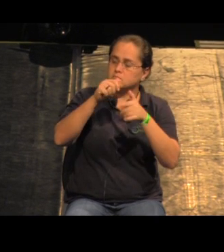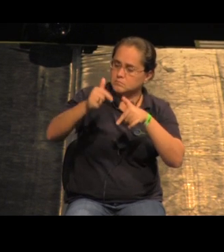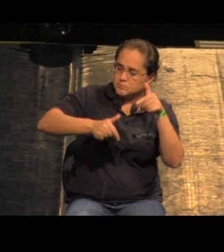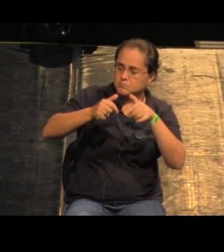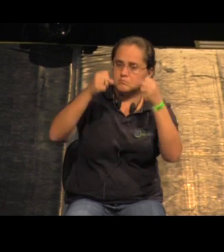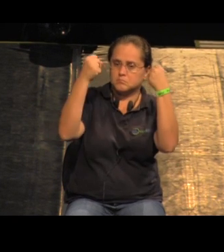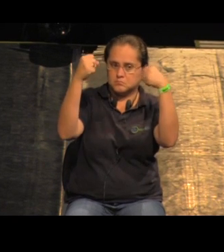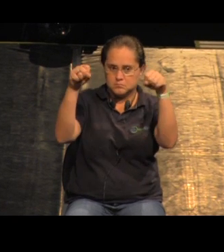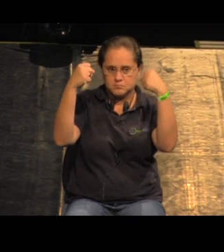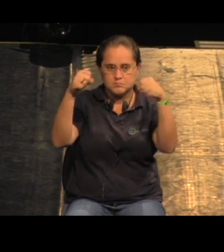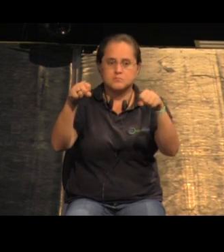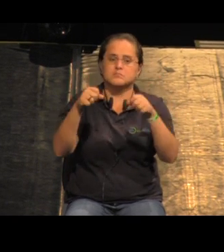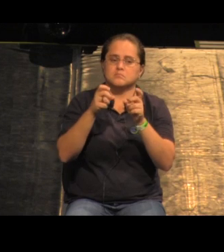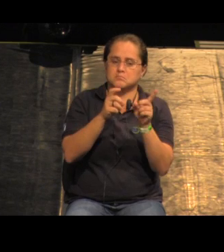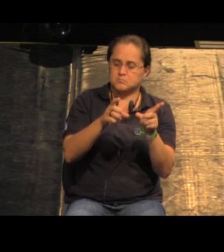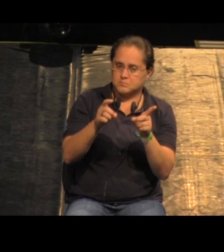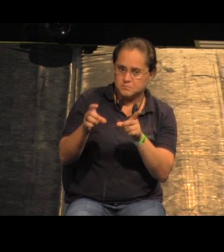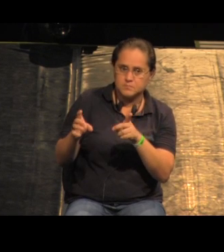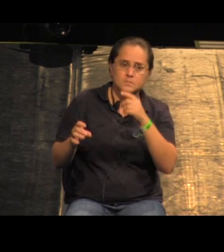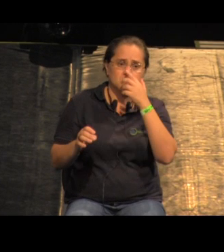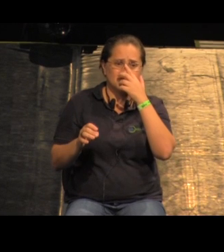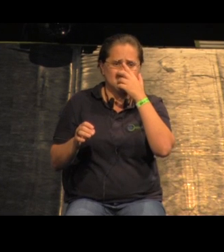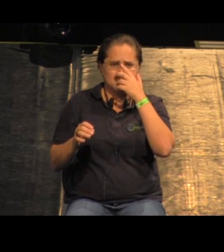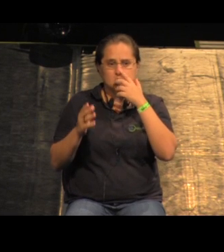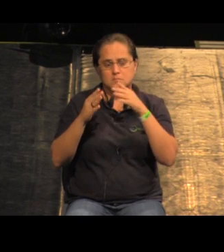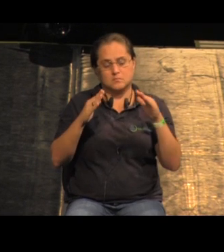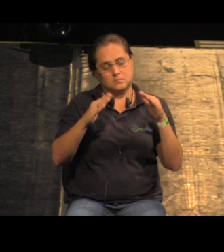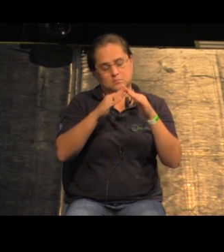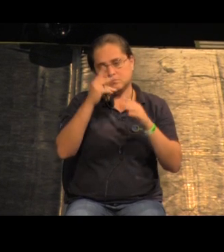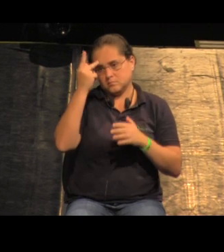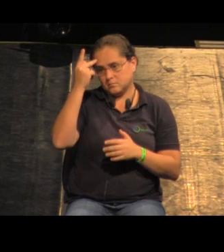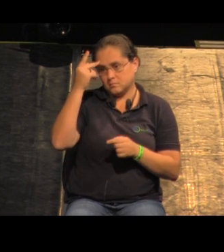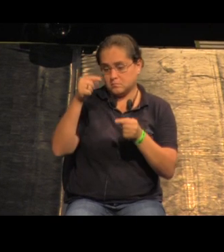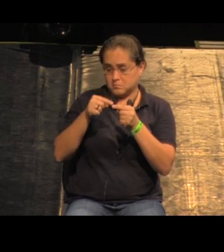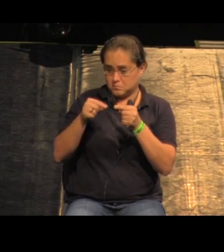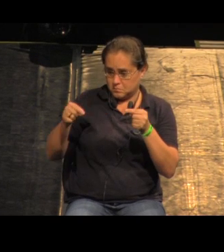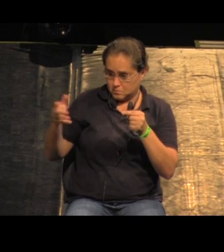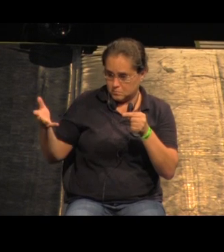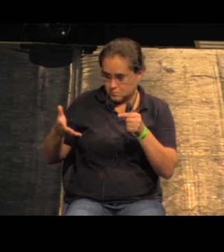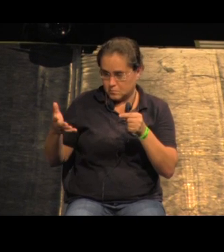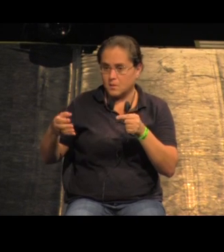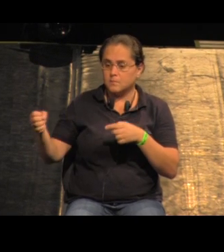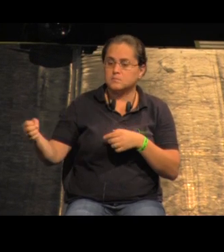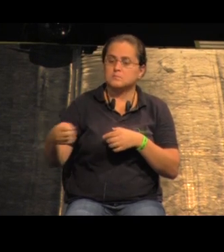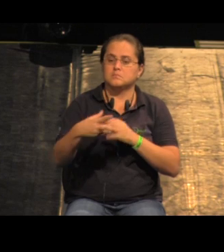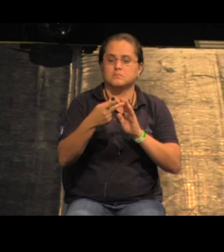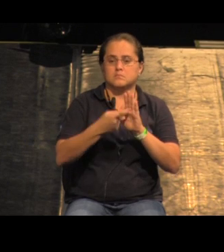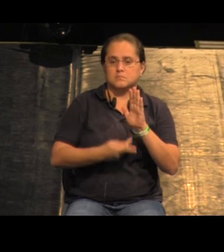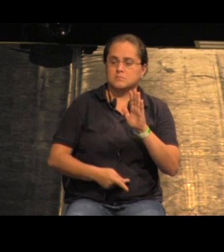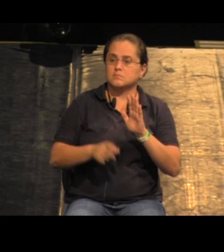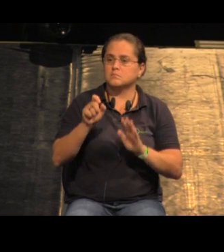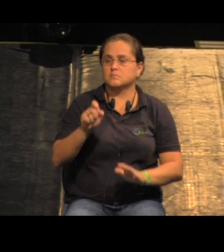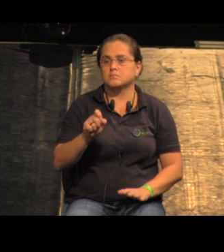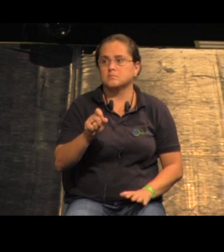física esporte e comércio isso na ocasião do Casa Paulista essa semana a prefeitura de São Paulo lançou um programa um